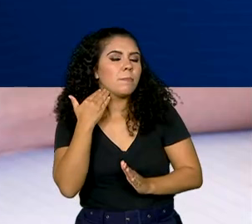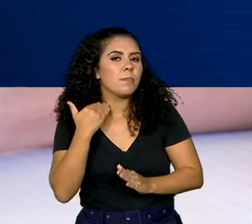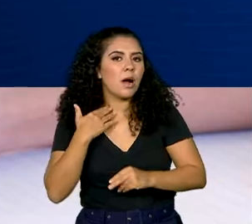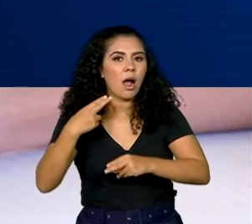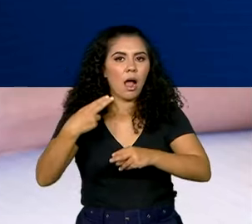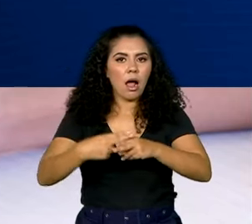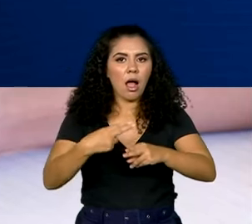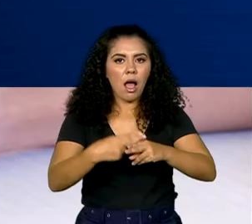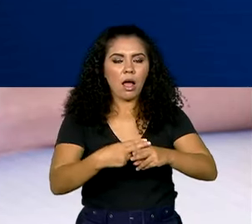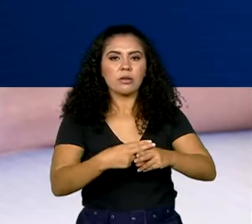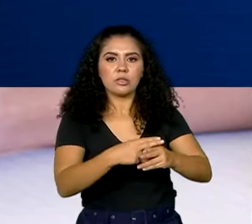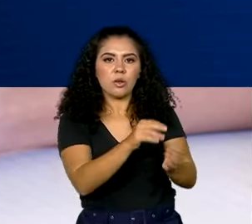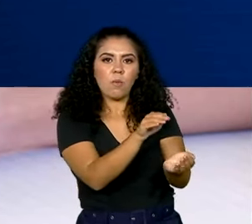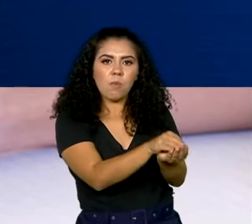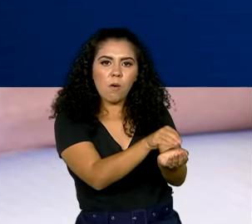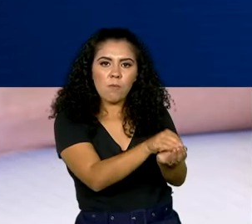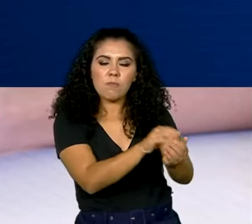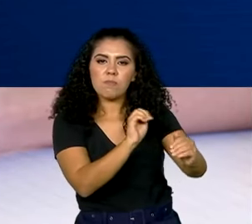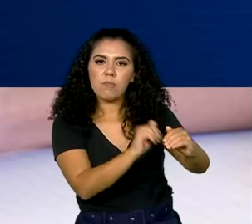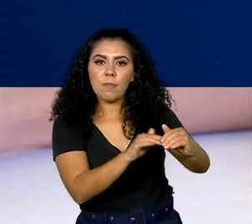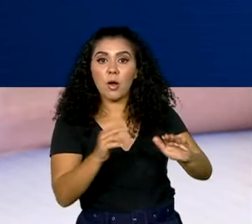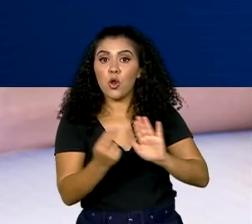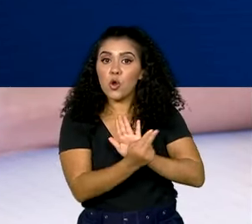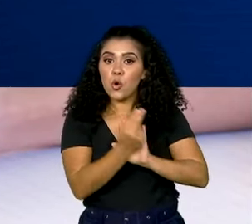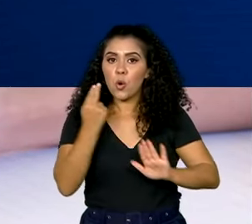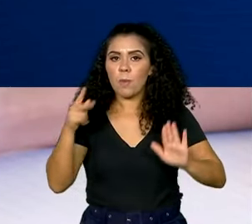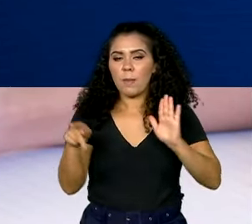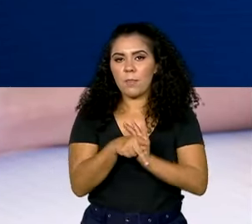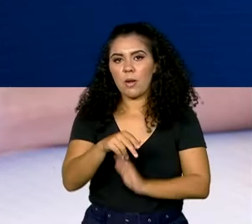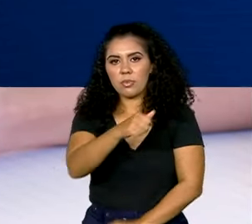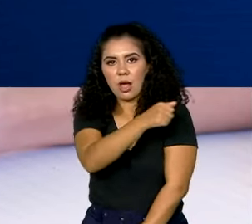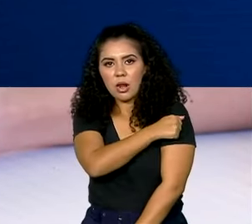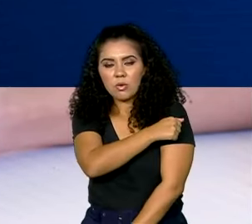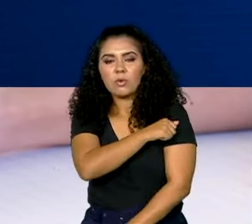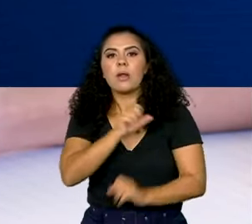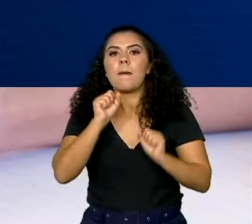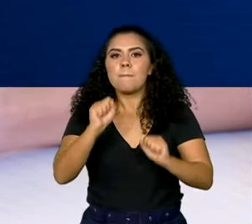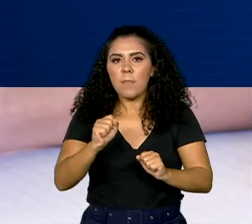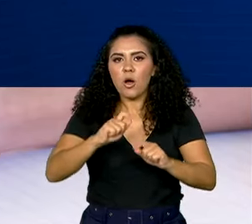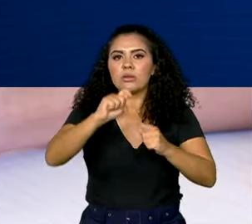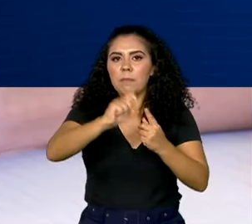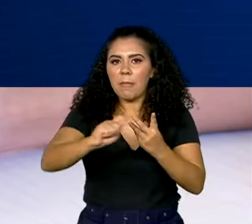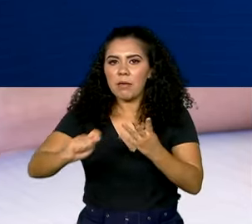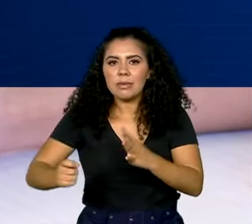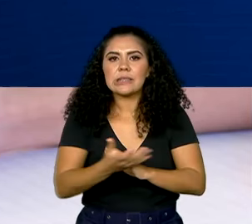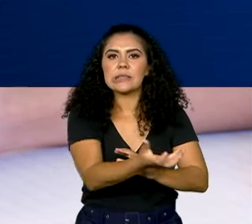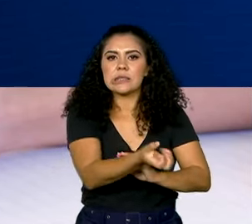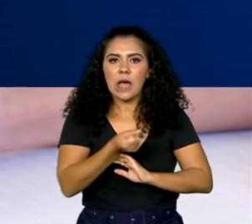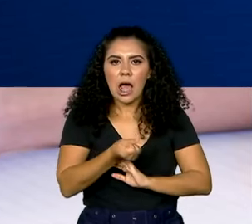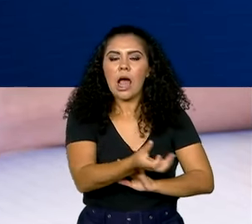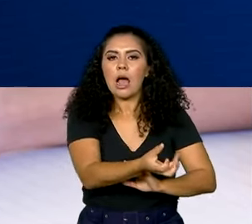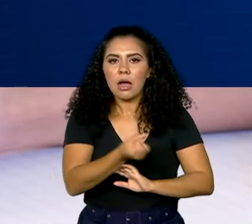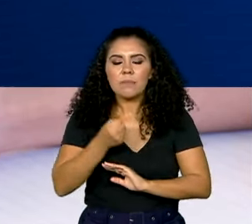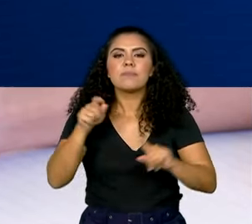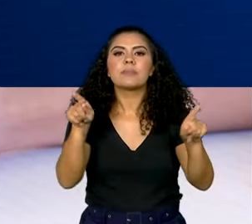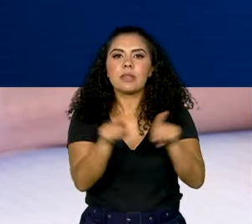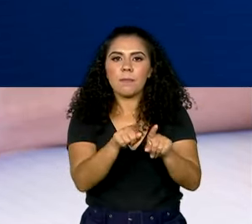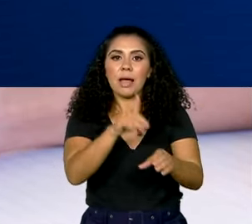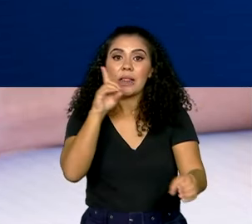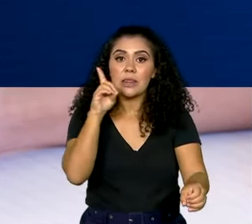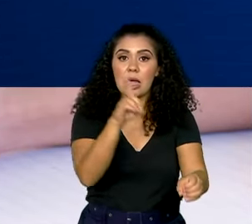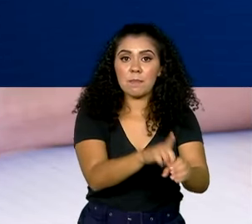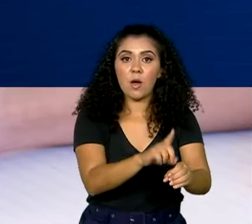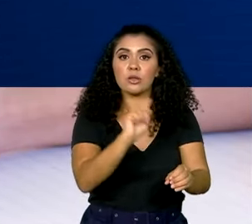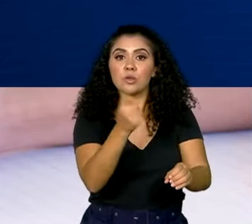em nome do próprio aluno e pode ser sacado mês a mês. Também será feito um depósito de R$.000,00 para